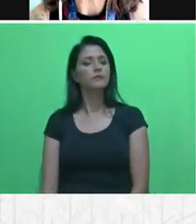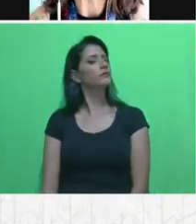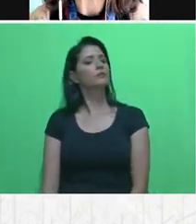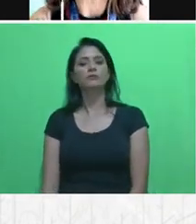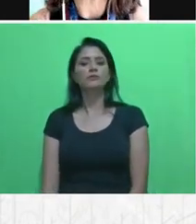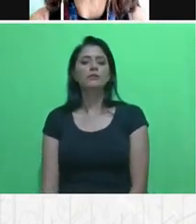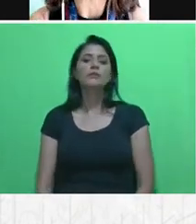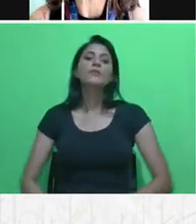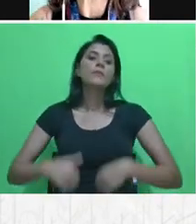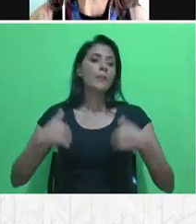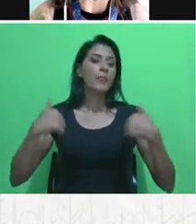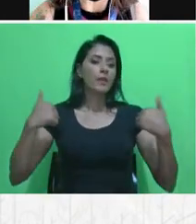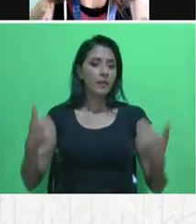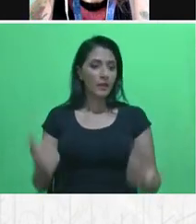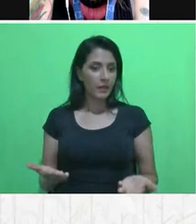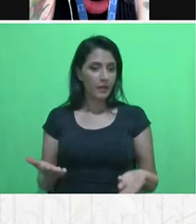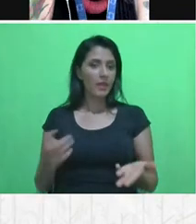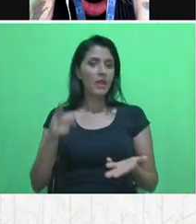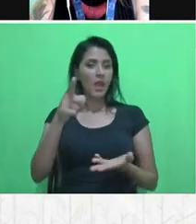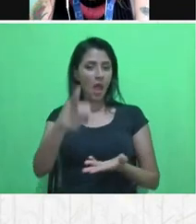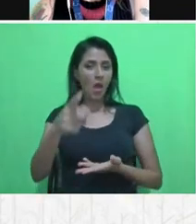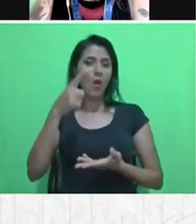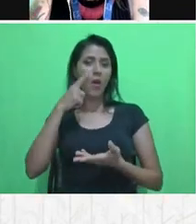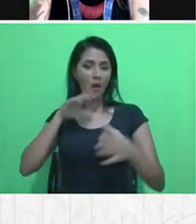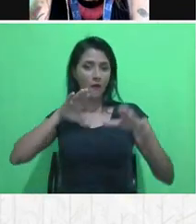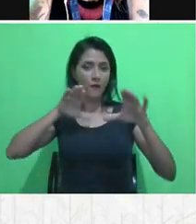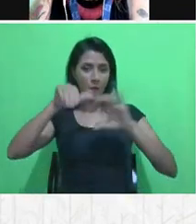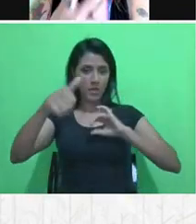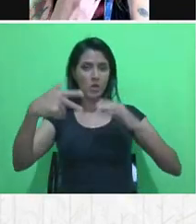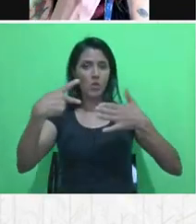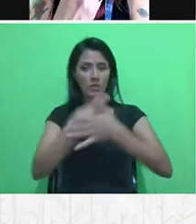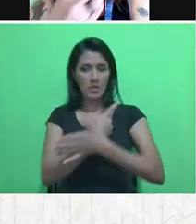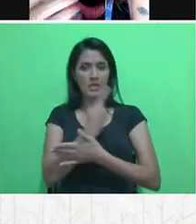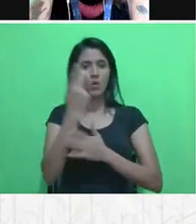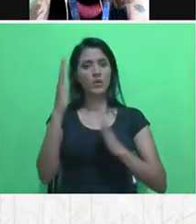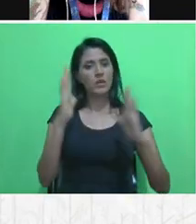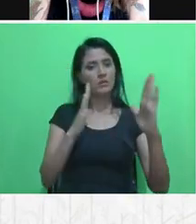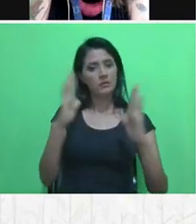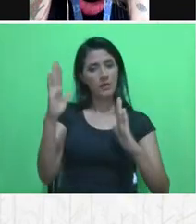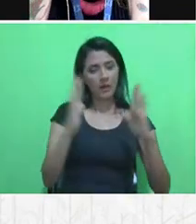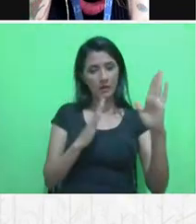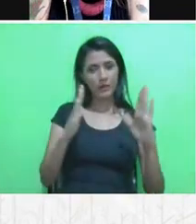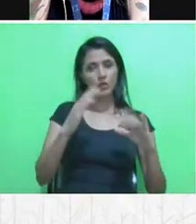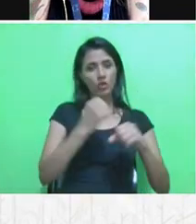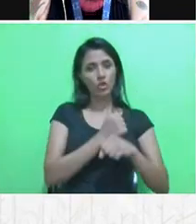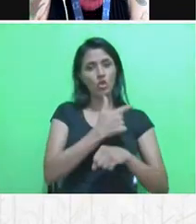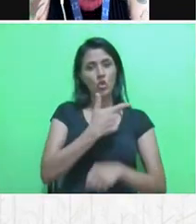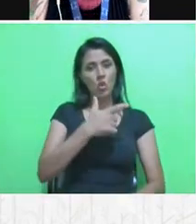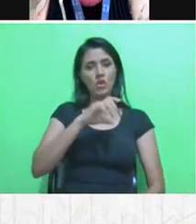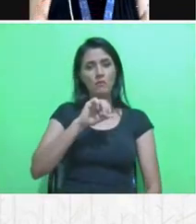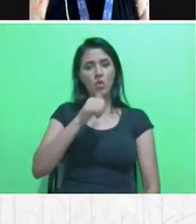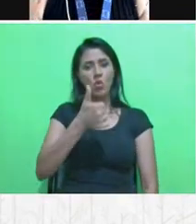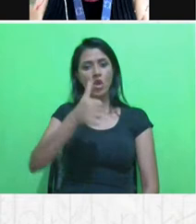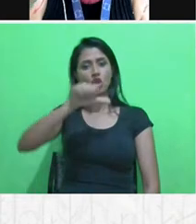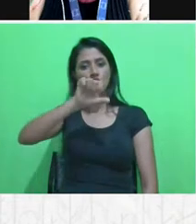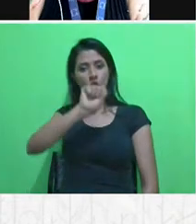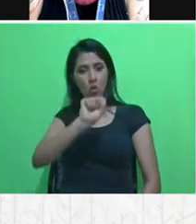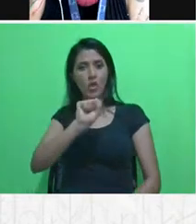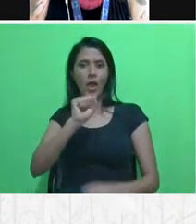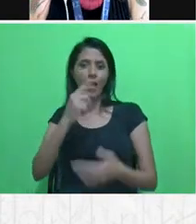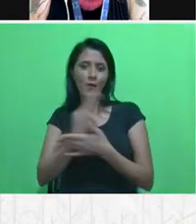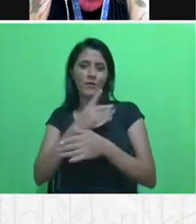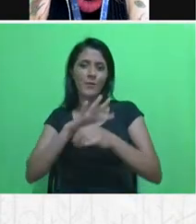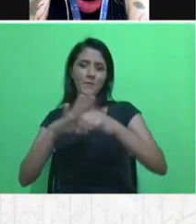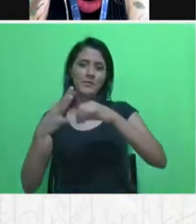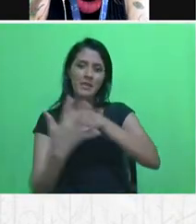Então, a formação, né, ela foi realizada nesse período de 2018, com a pandemia, acabou que o curso